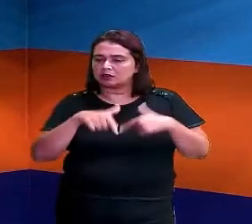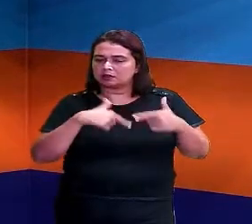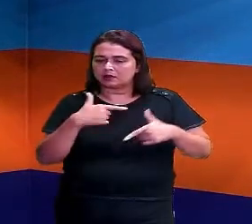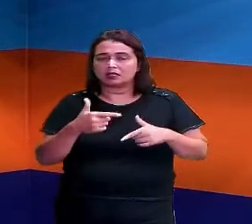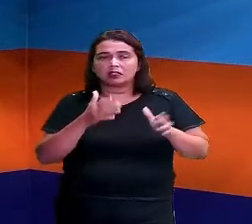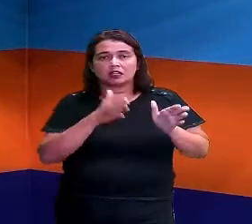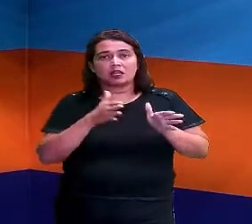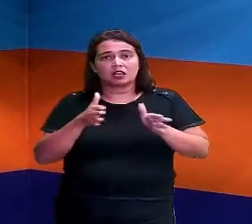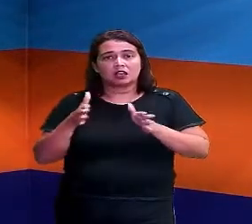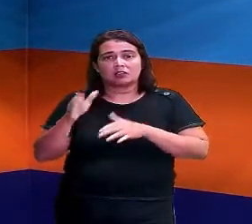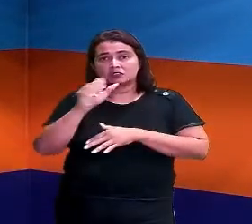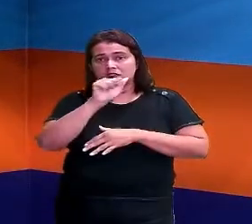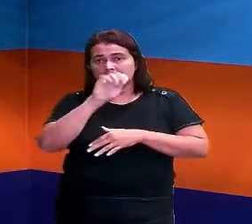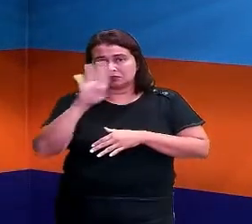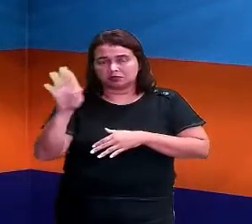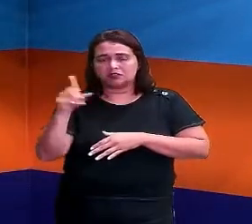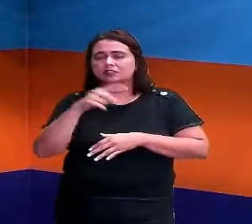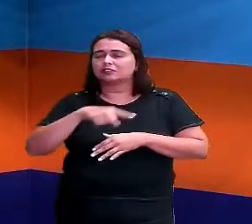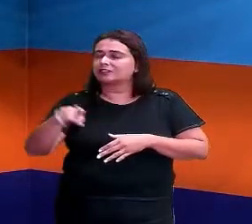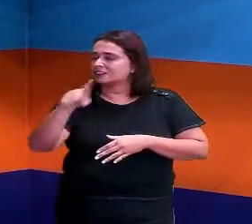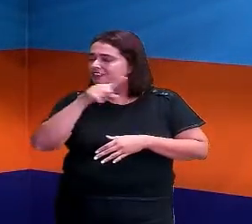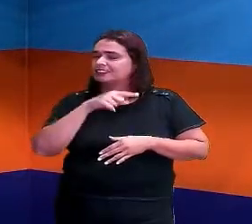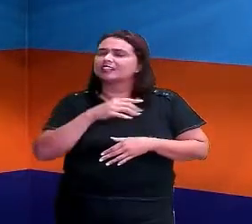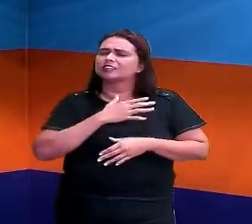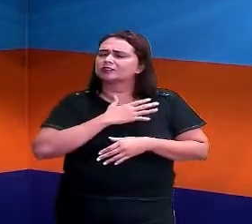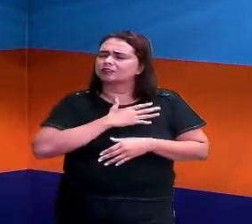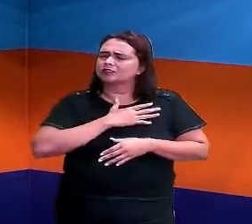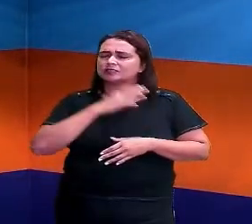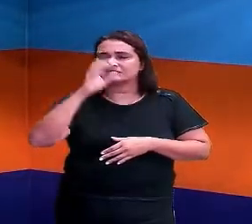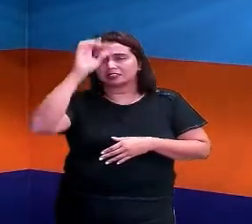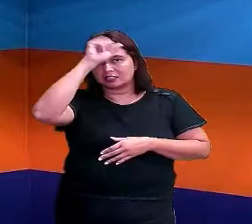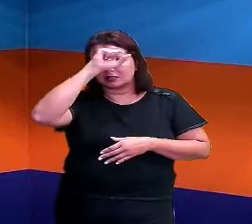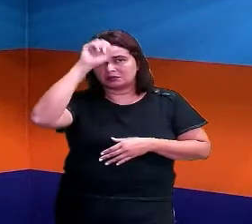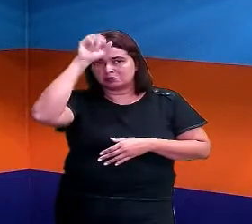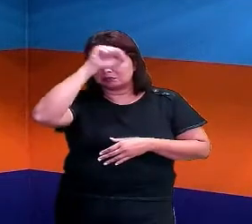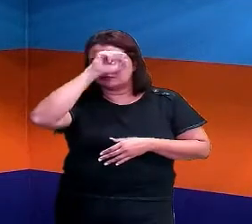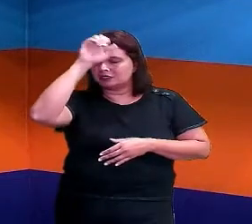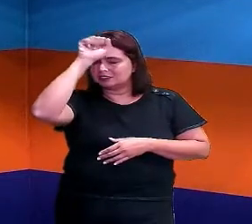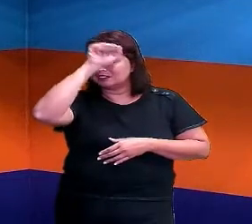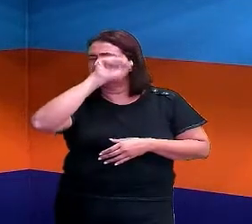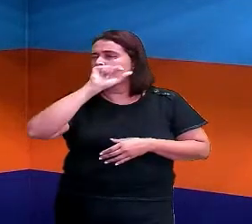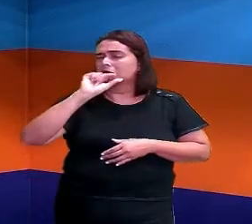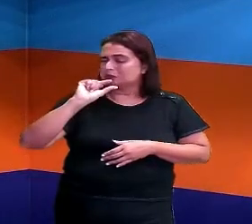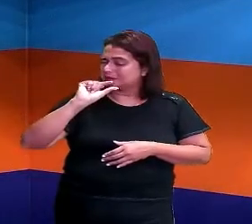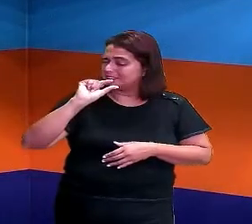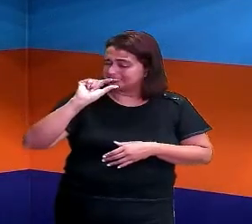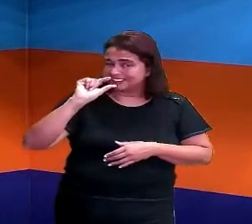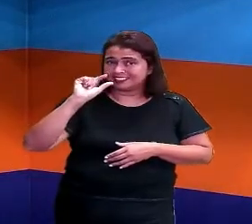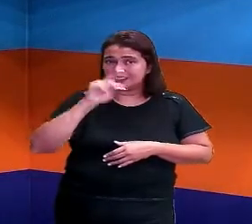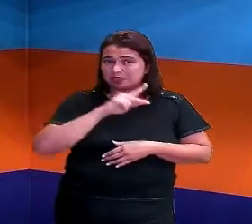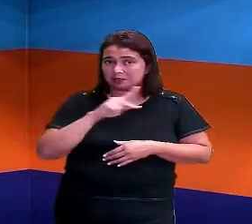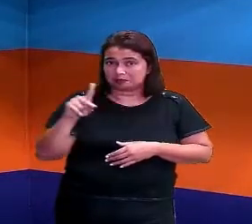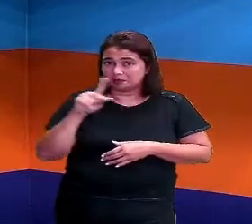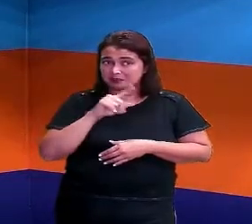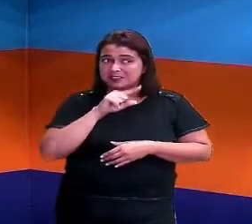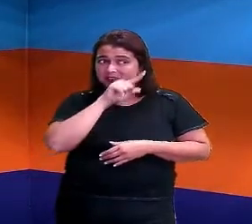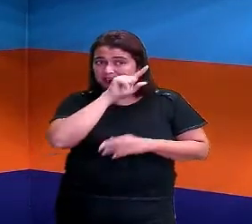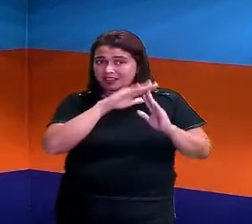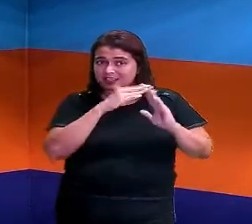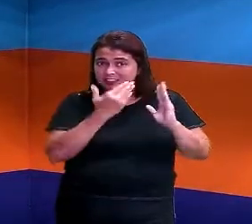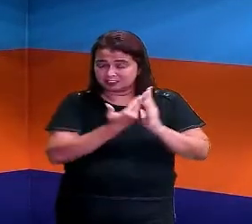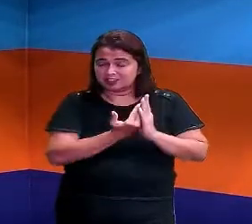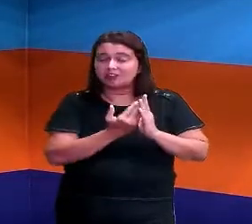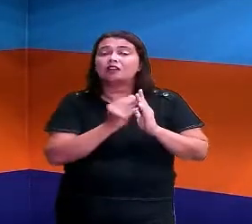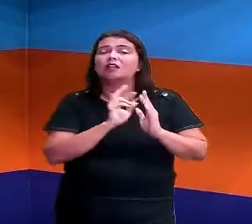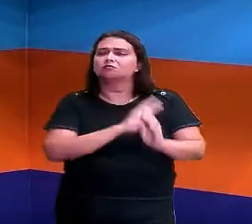alfabética. Espero que todos vocês tenham aprendido um pouquinho, tá? A professora de vocês vai reforçar